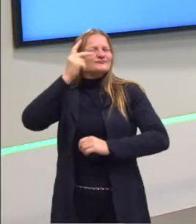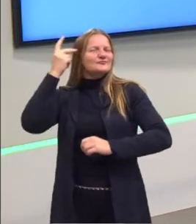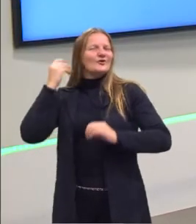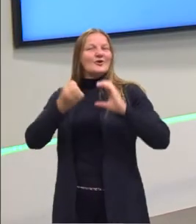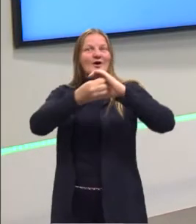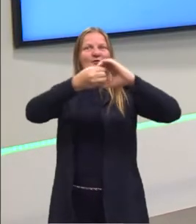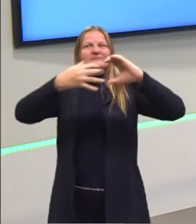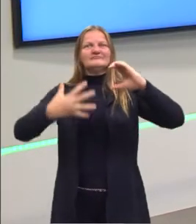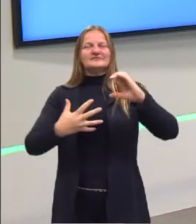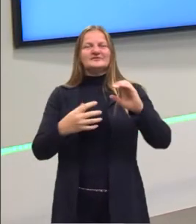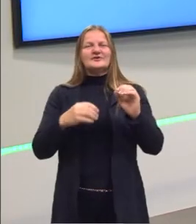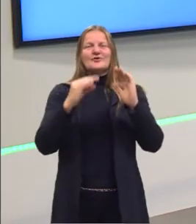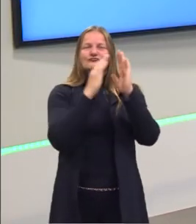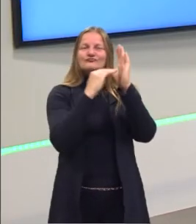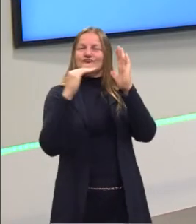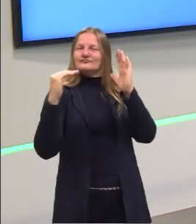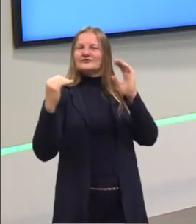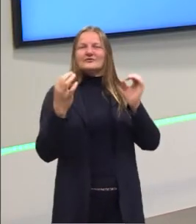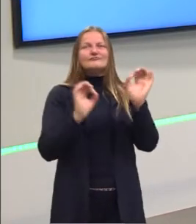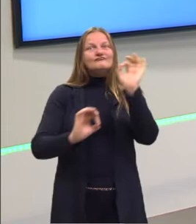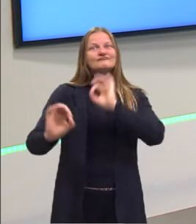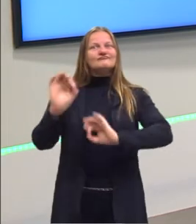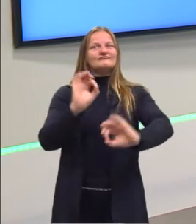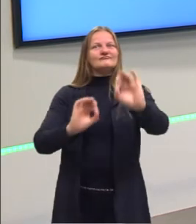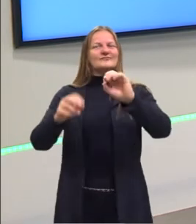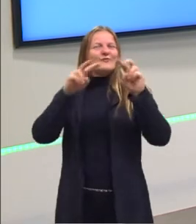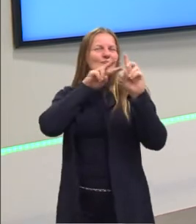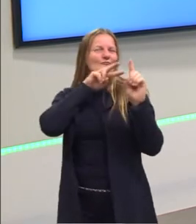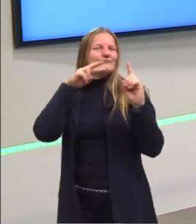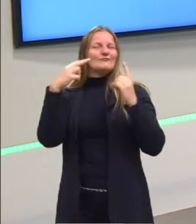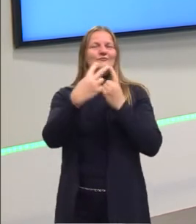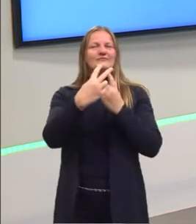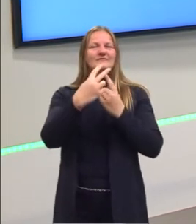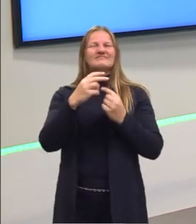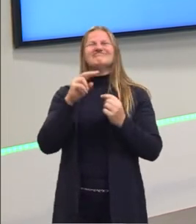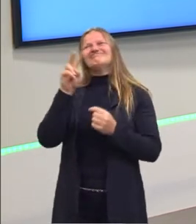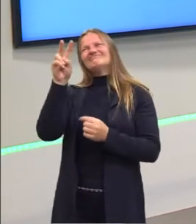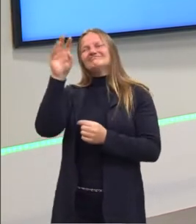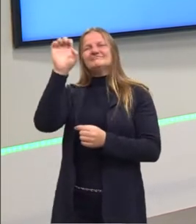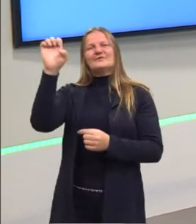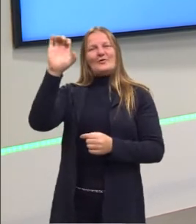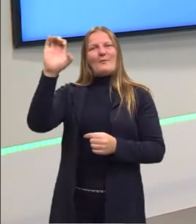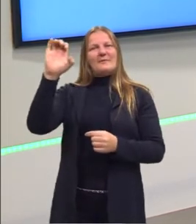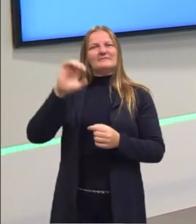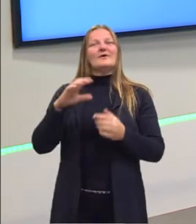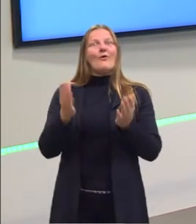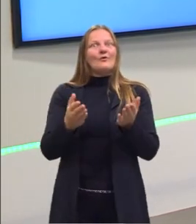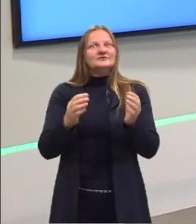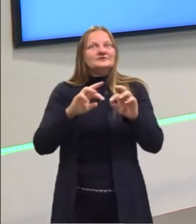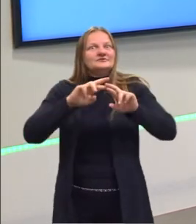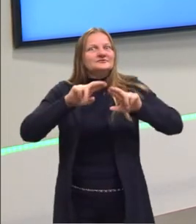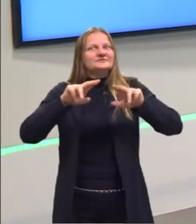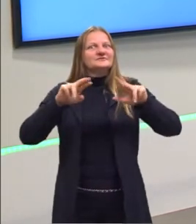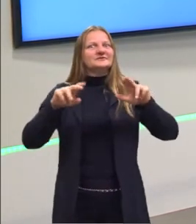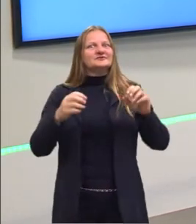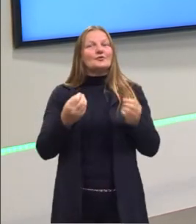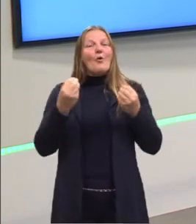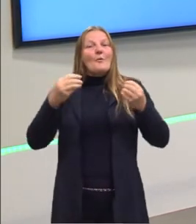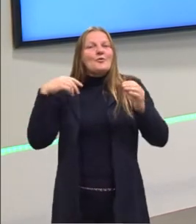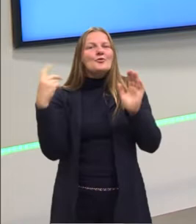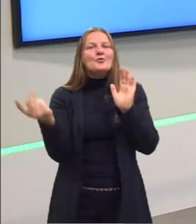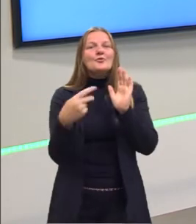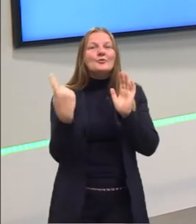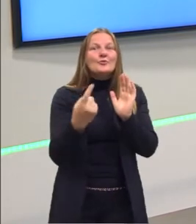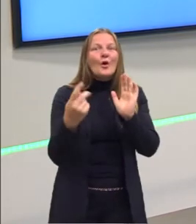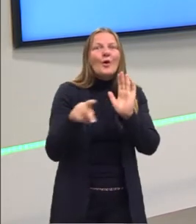características estéticas, a gente tem esse olhar europeu. Então, a ideia aqui hoje é poder entender um pouco da nossa